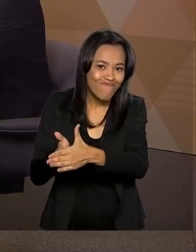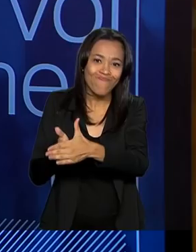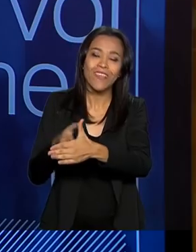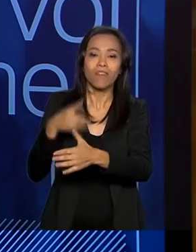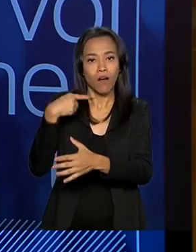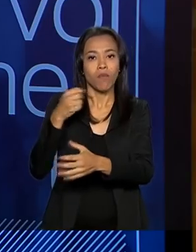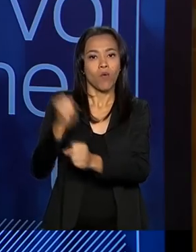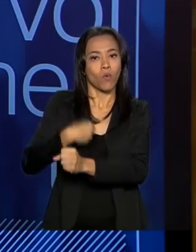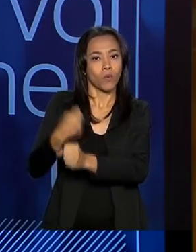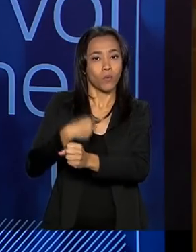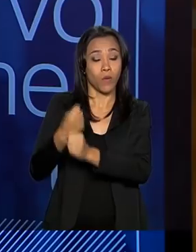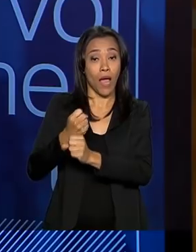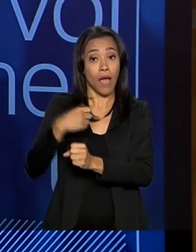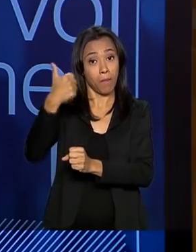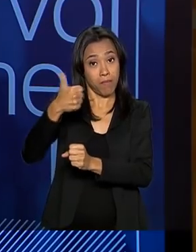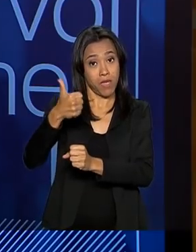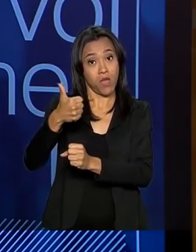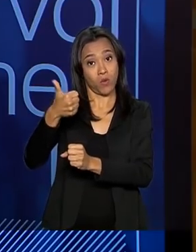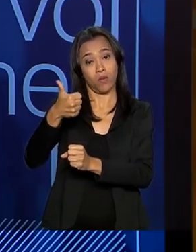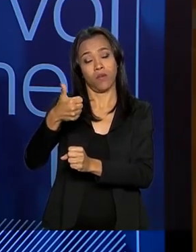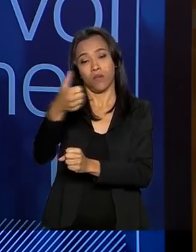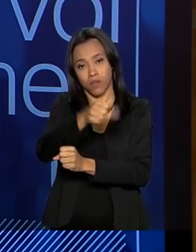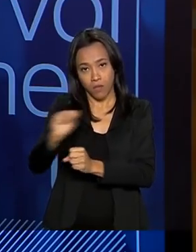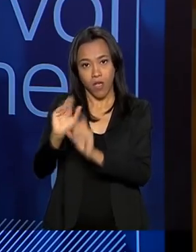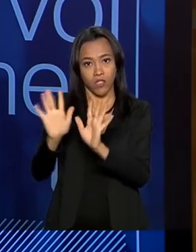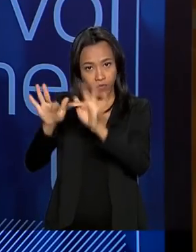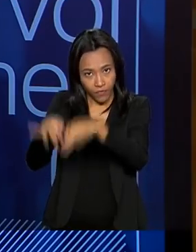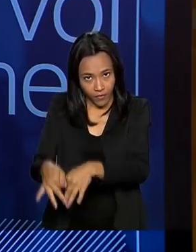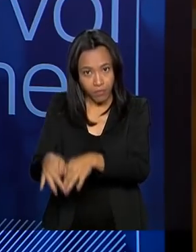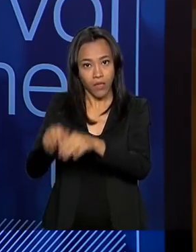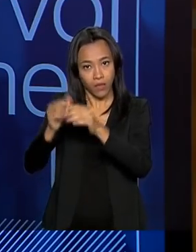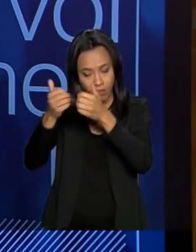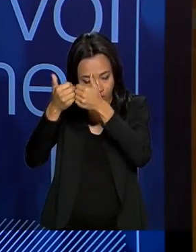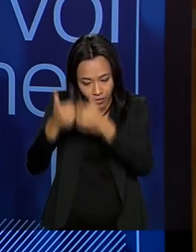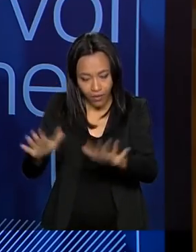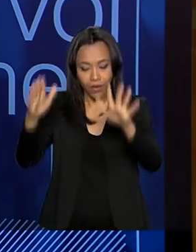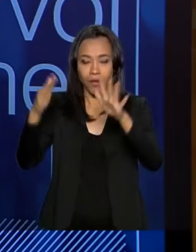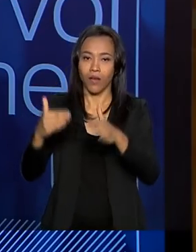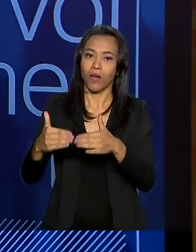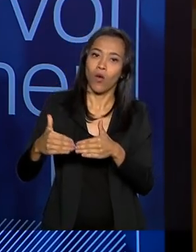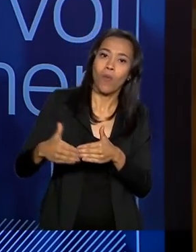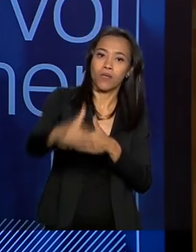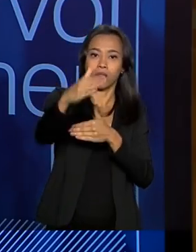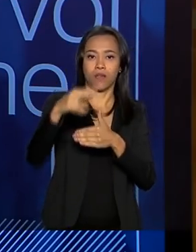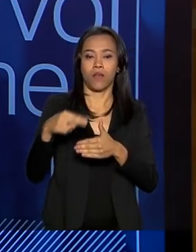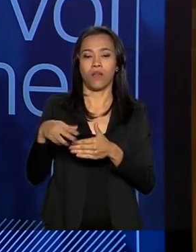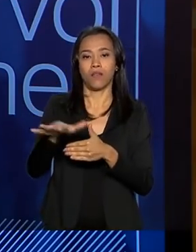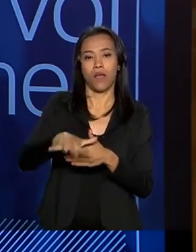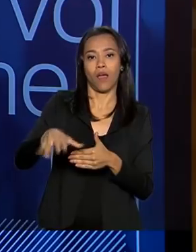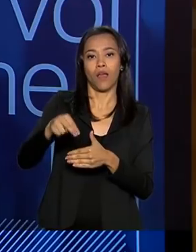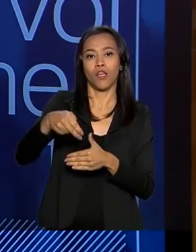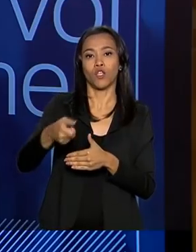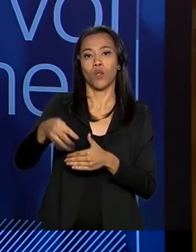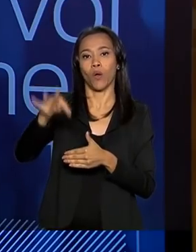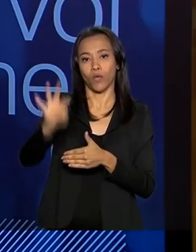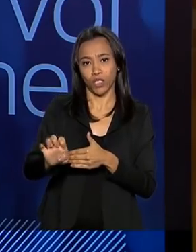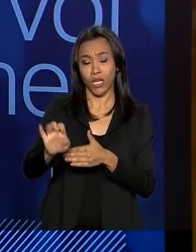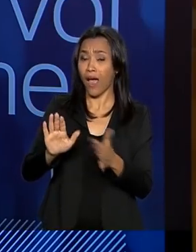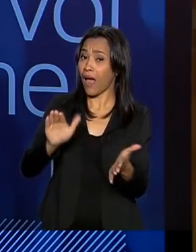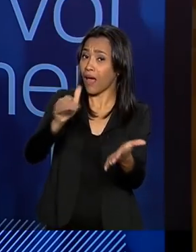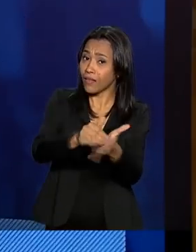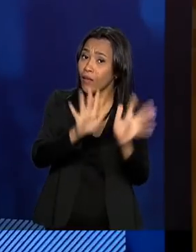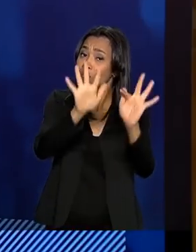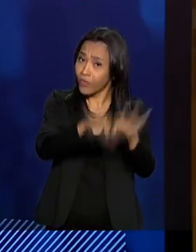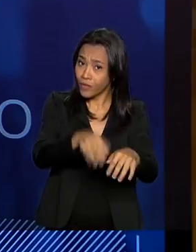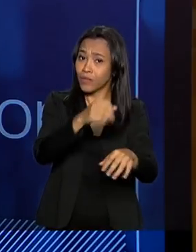acabe até o final do primeiro semestre, possamos começar o bombeamento no Eixo Norte. E a expectativa é que até o final do ano